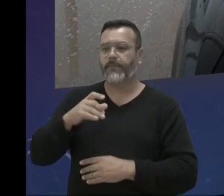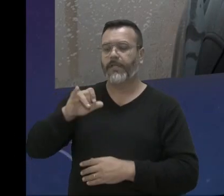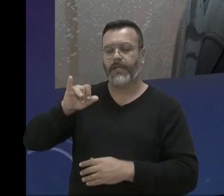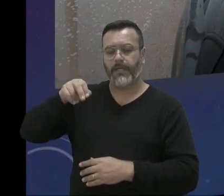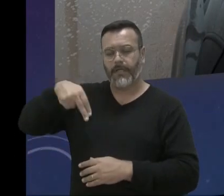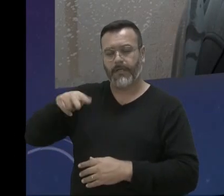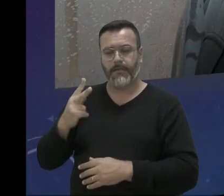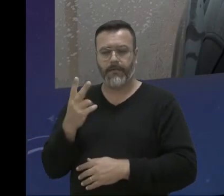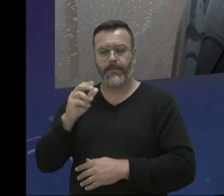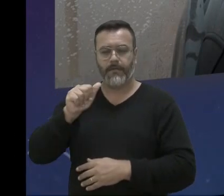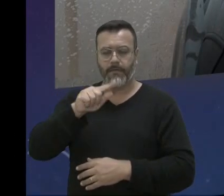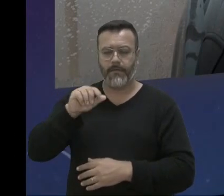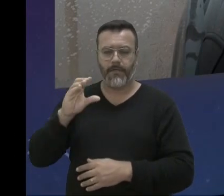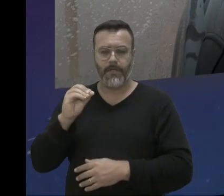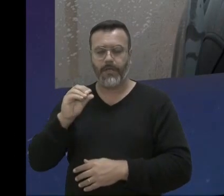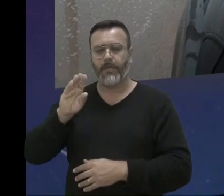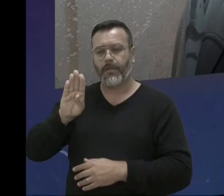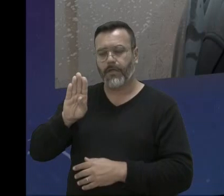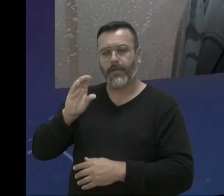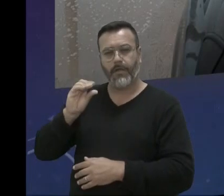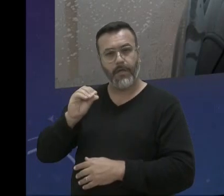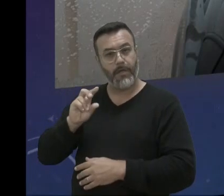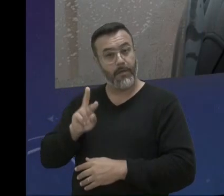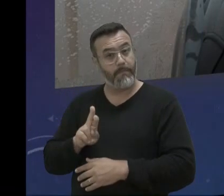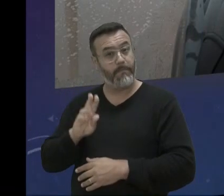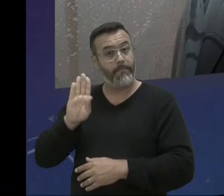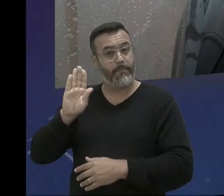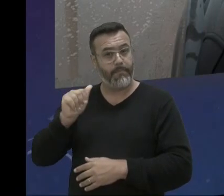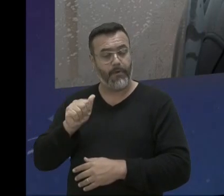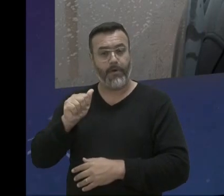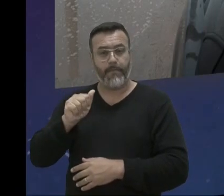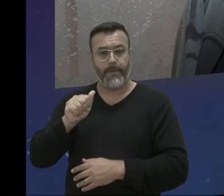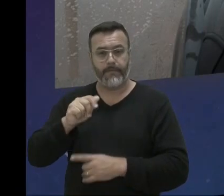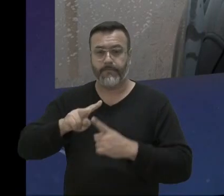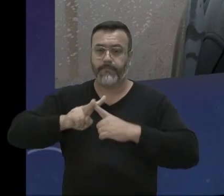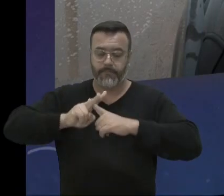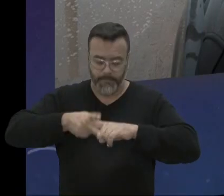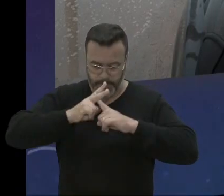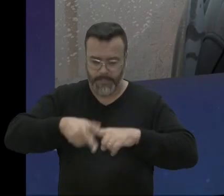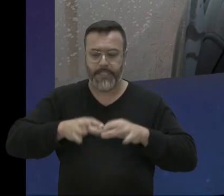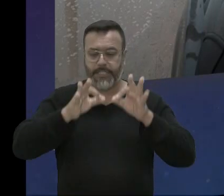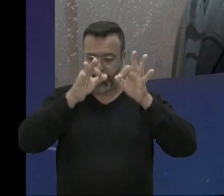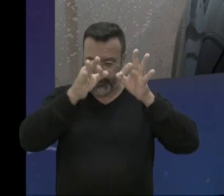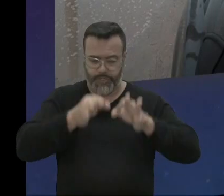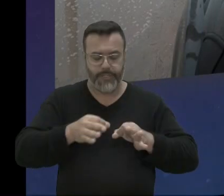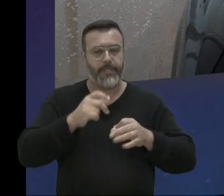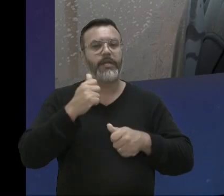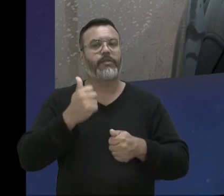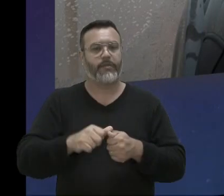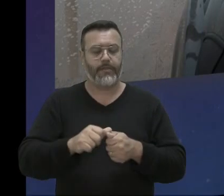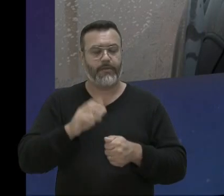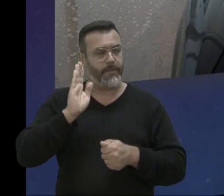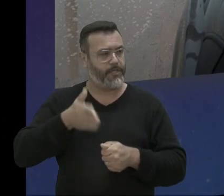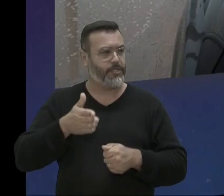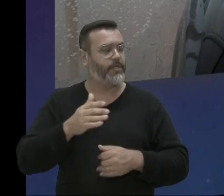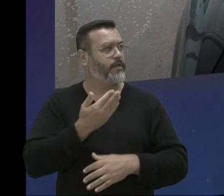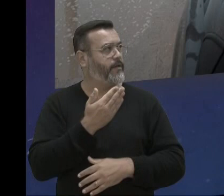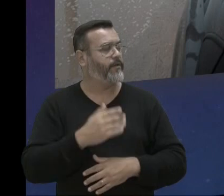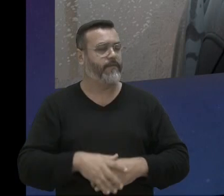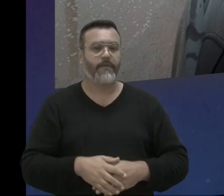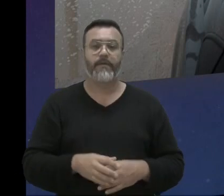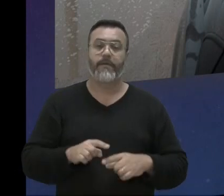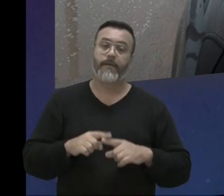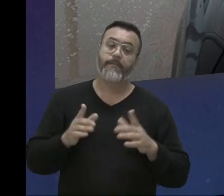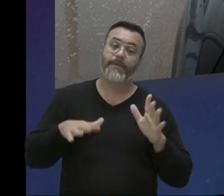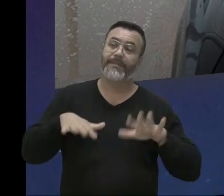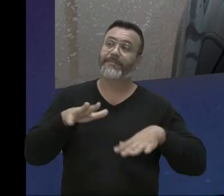certeza outros vereadores já pleitearam manutenção na estrada. Então, essa estrada já tem bem